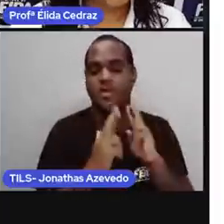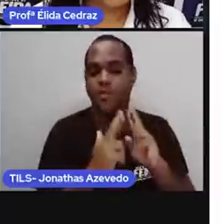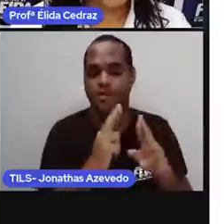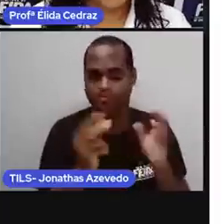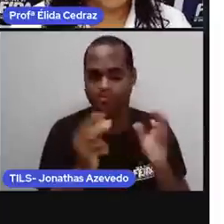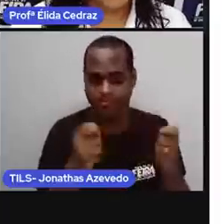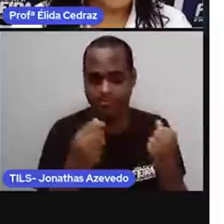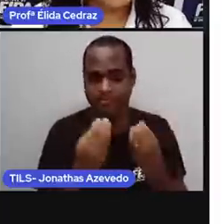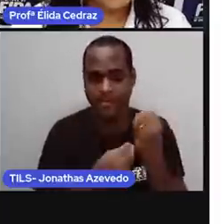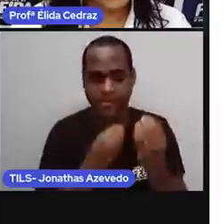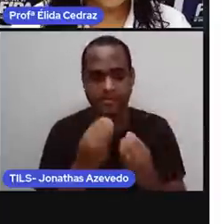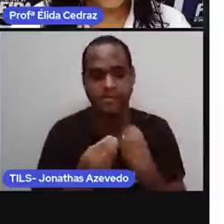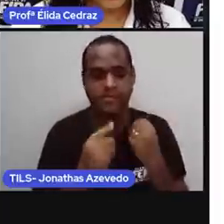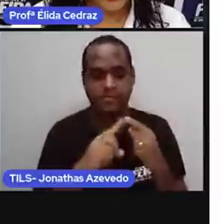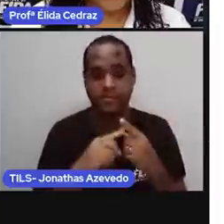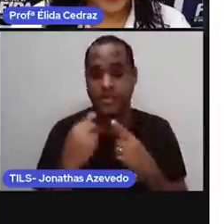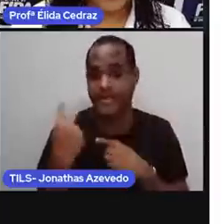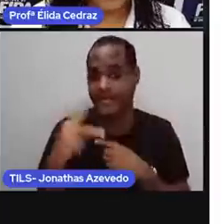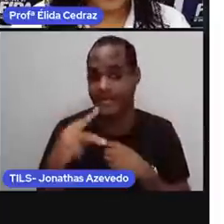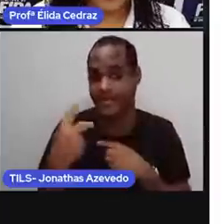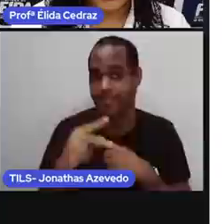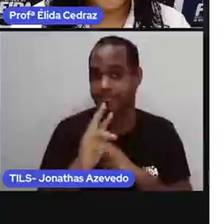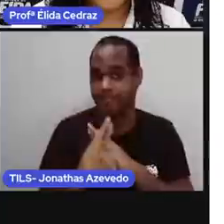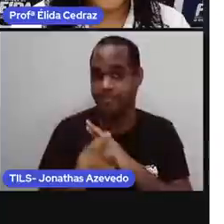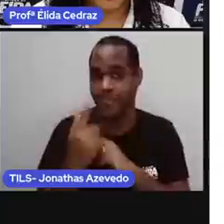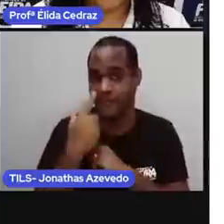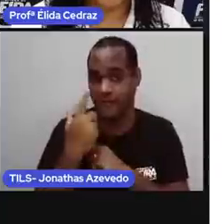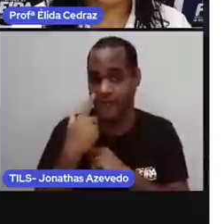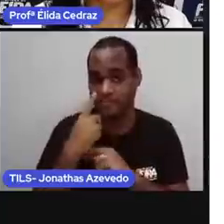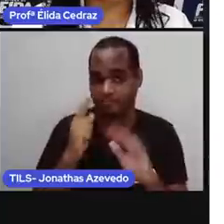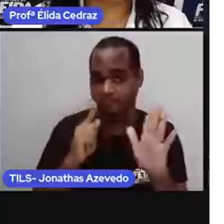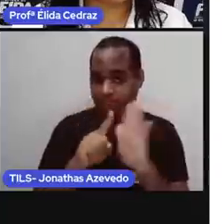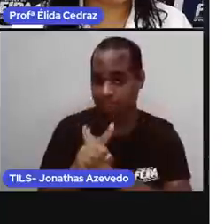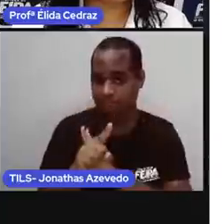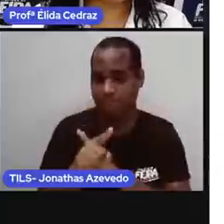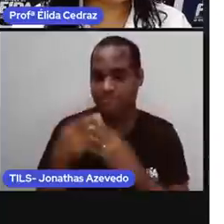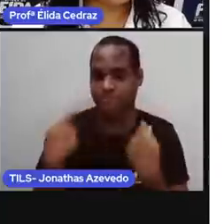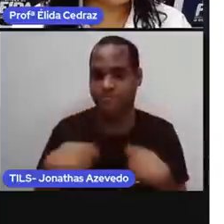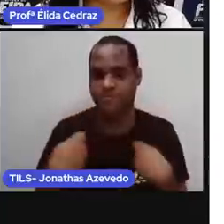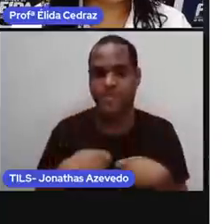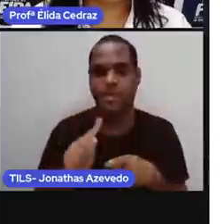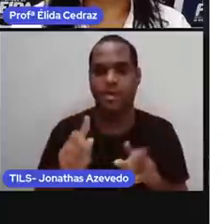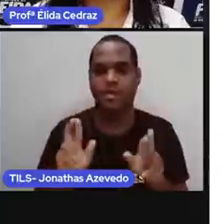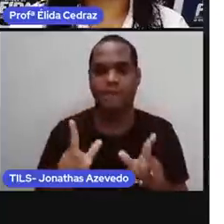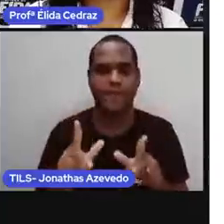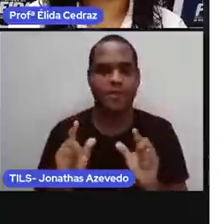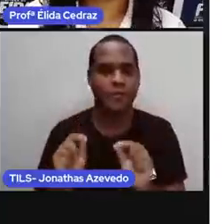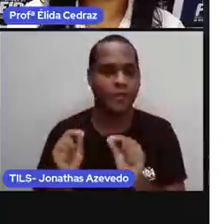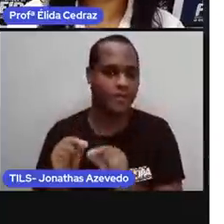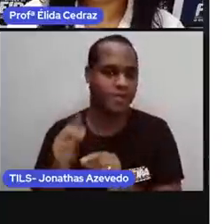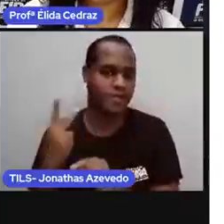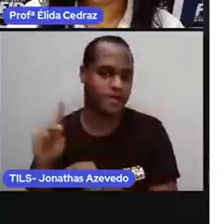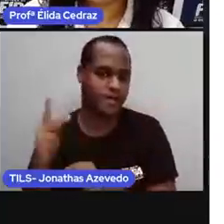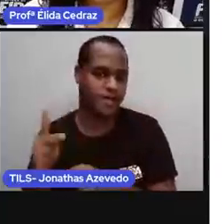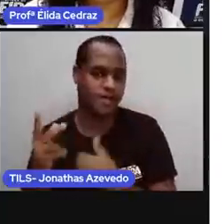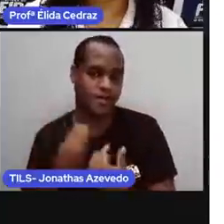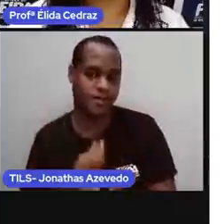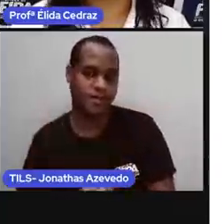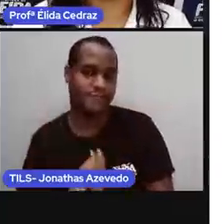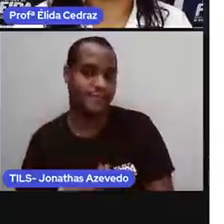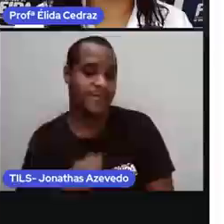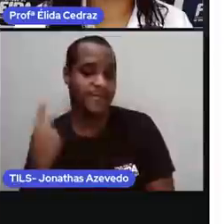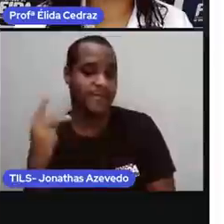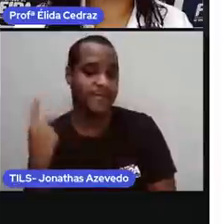resposta tem que ser de acordo com a pergunta. Presta atenção. Qual a diferença entre o tempo de vida